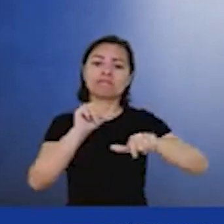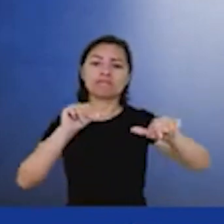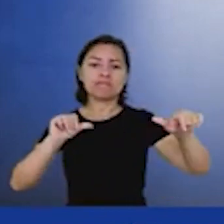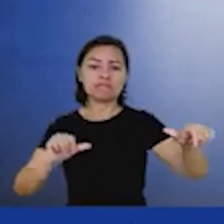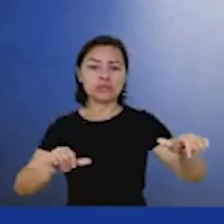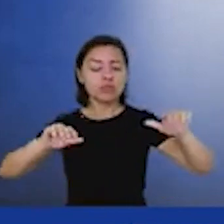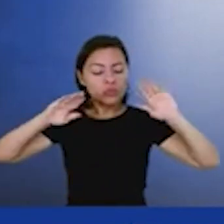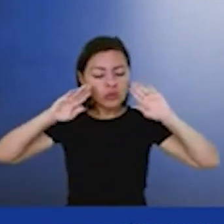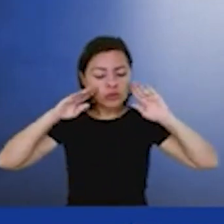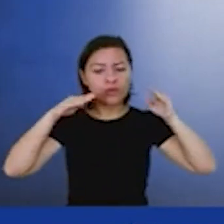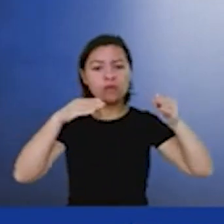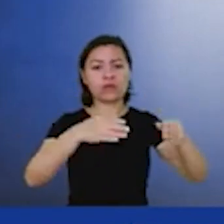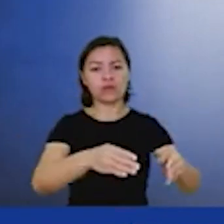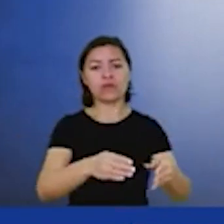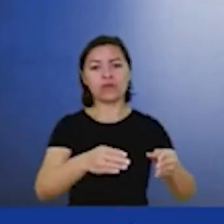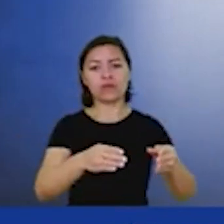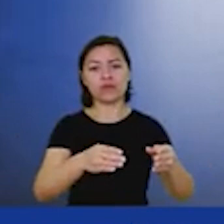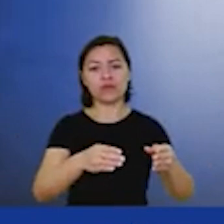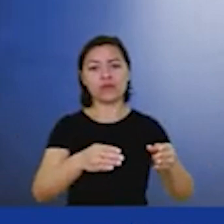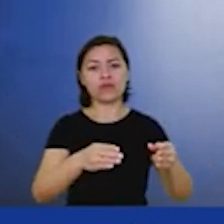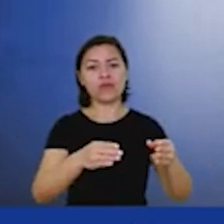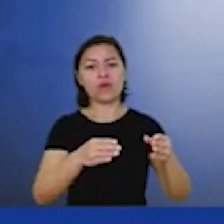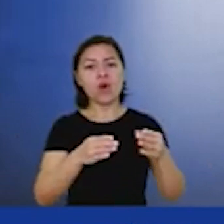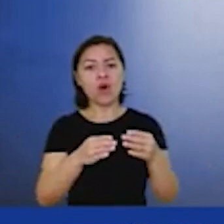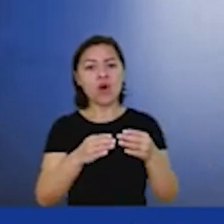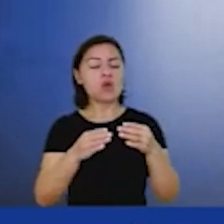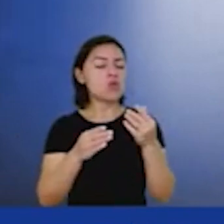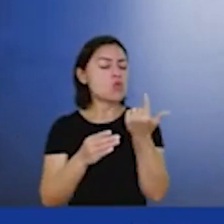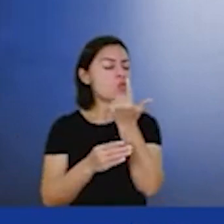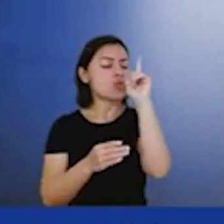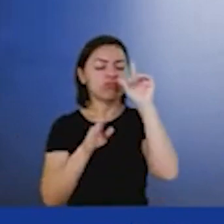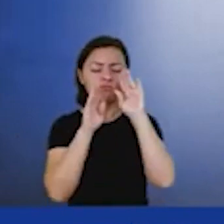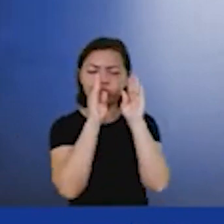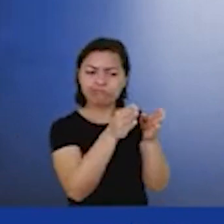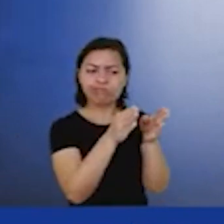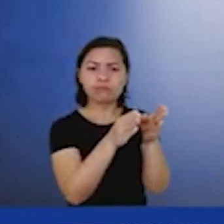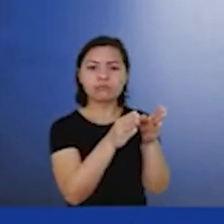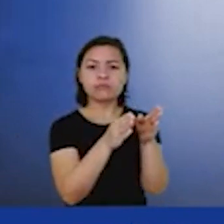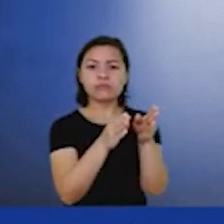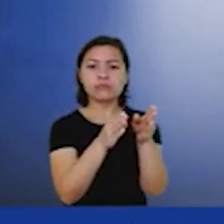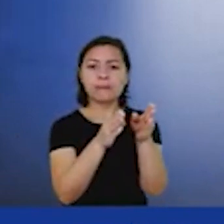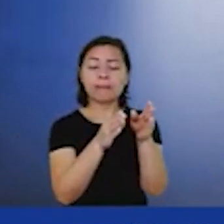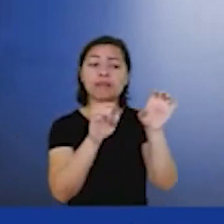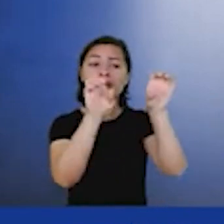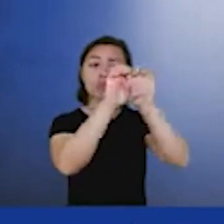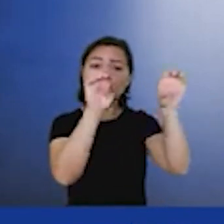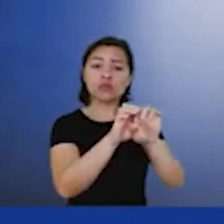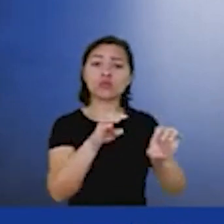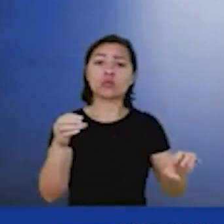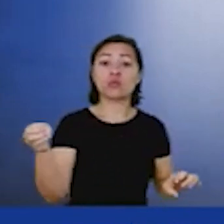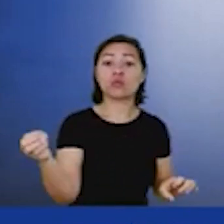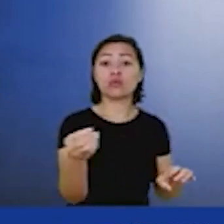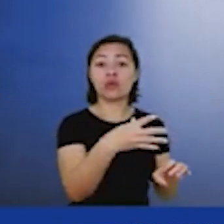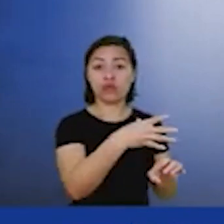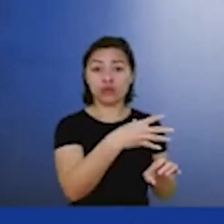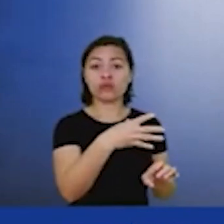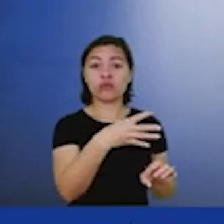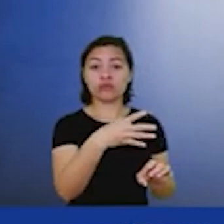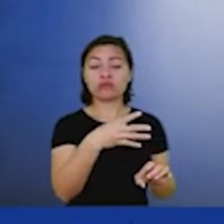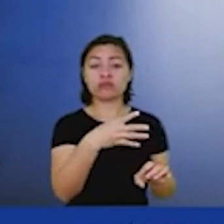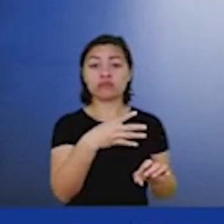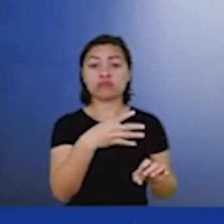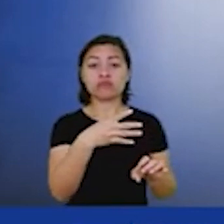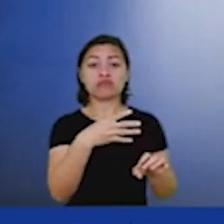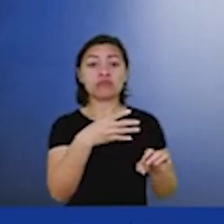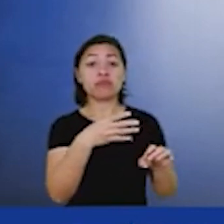focar numa reorientação uma reestruturação e se